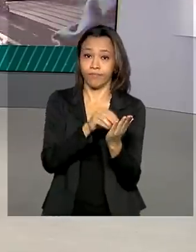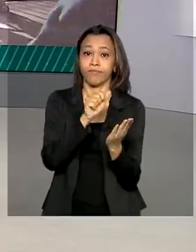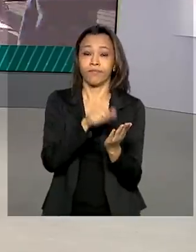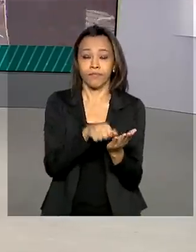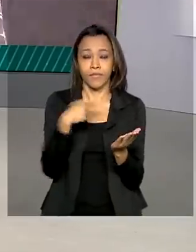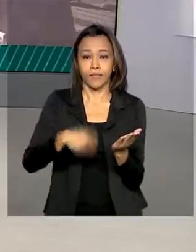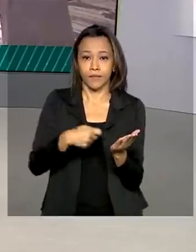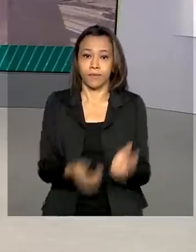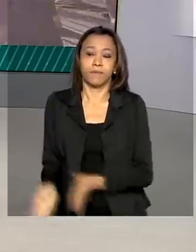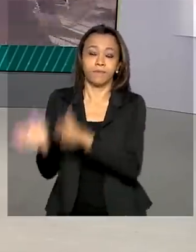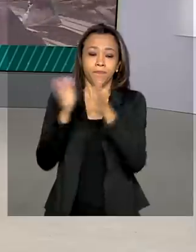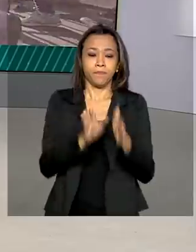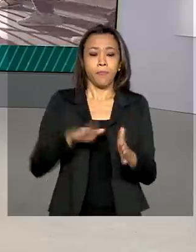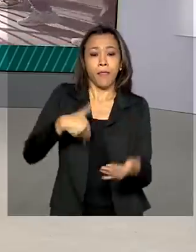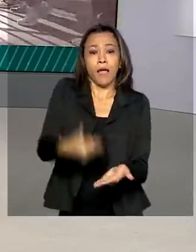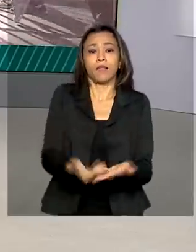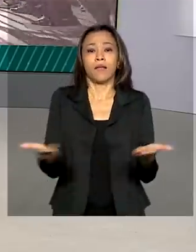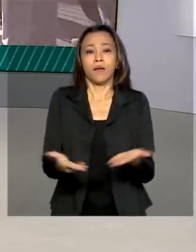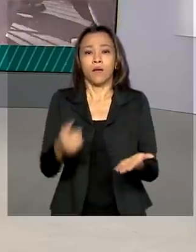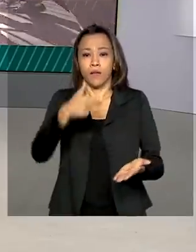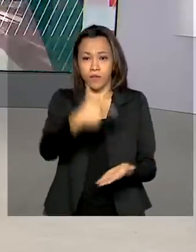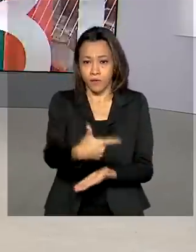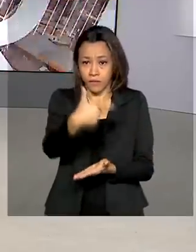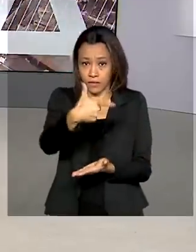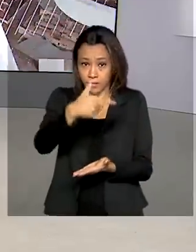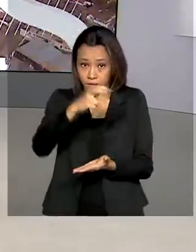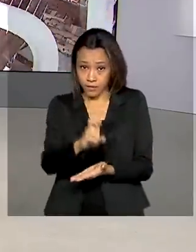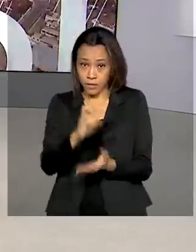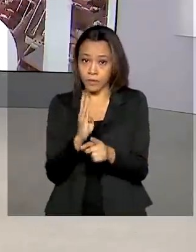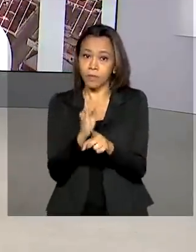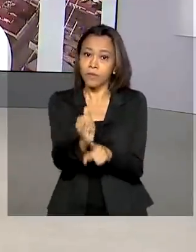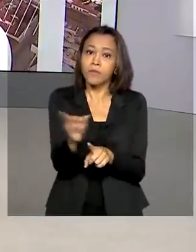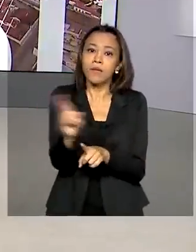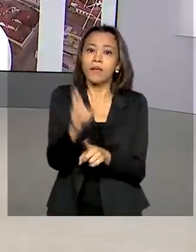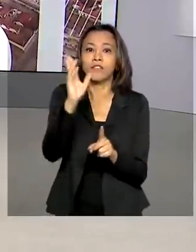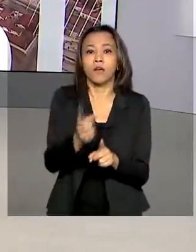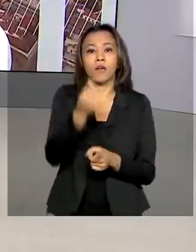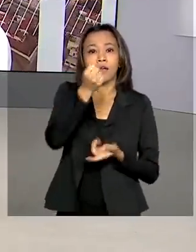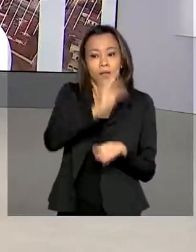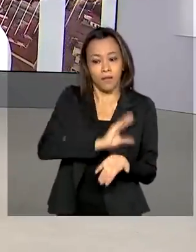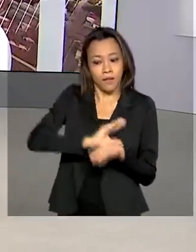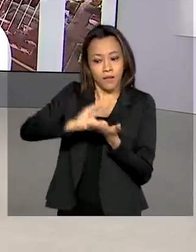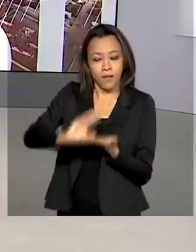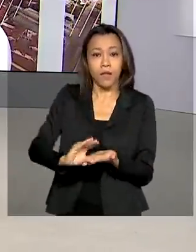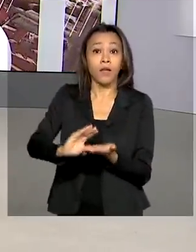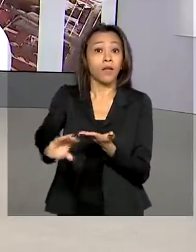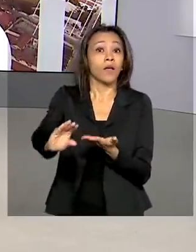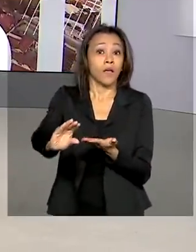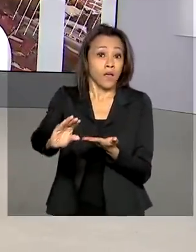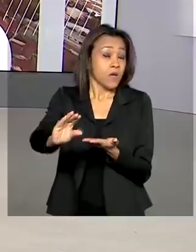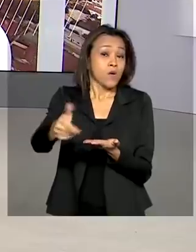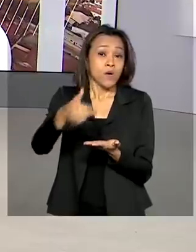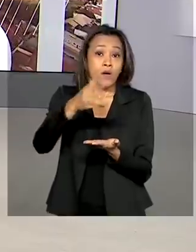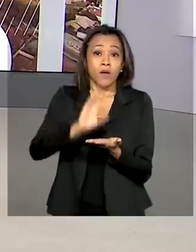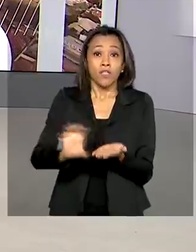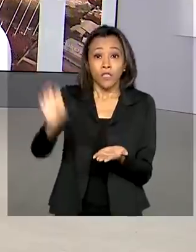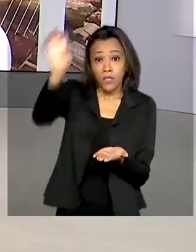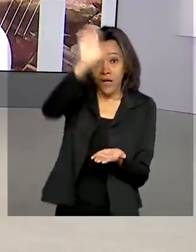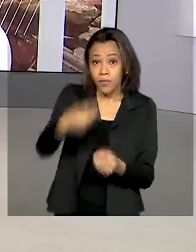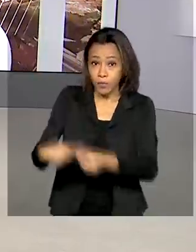Até agora, mais de 25 bilhões de reais já foram repassados pelo governo federal a estados e municípios